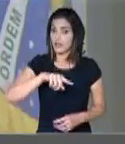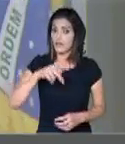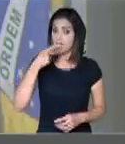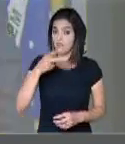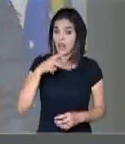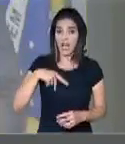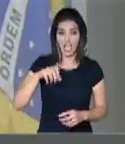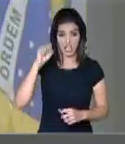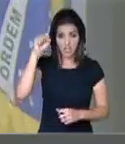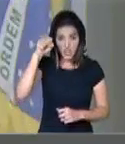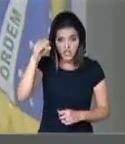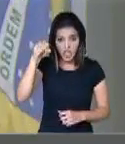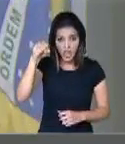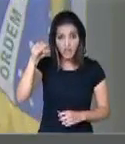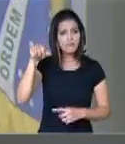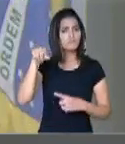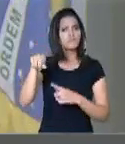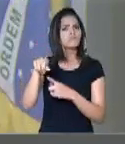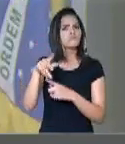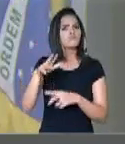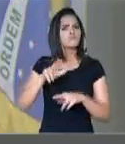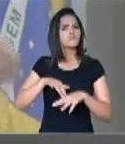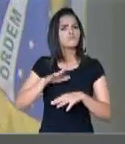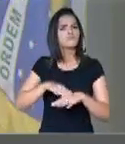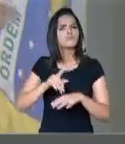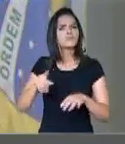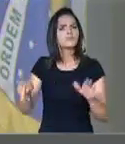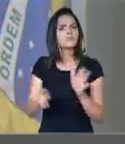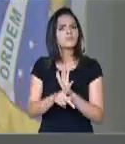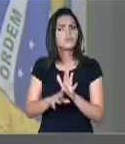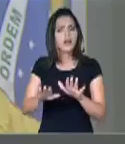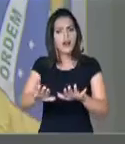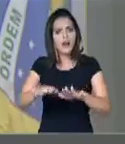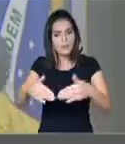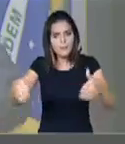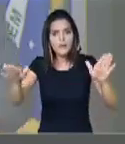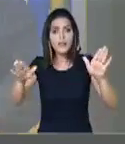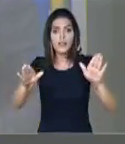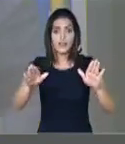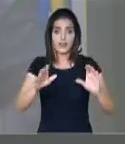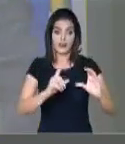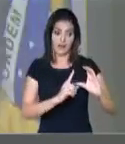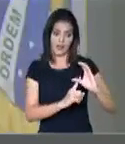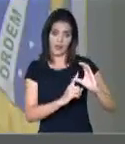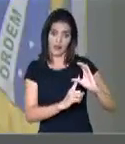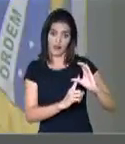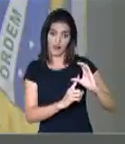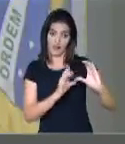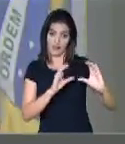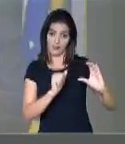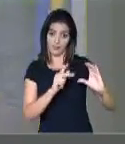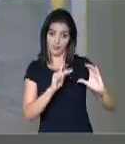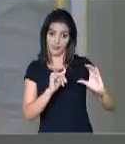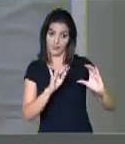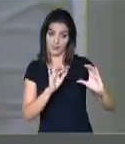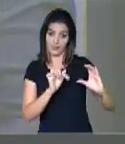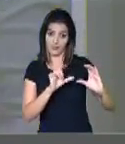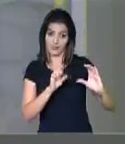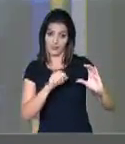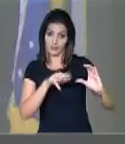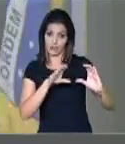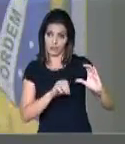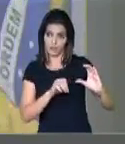dizem socialistas tiveram que abrir as portas para o capitalismo para não afundarem,